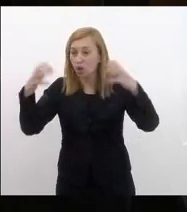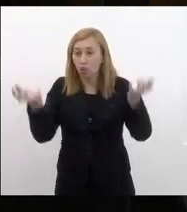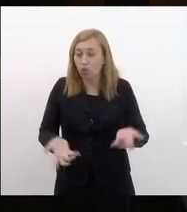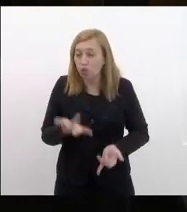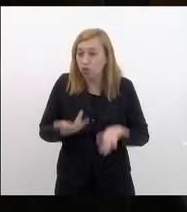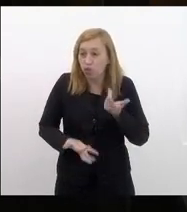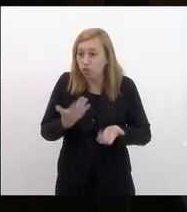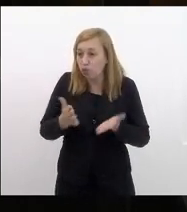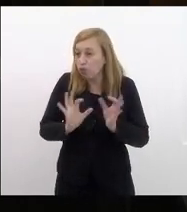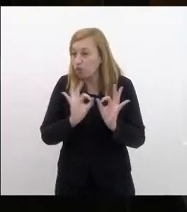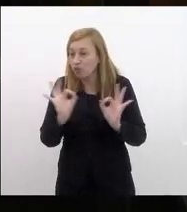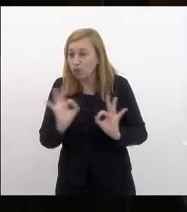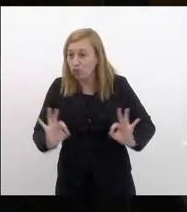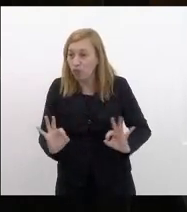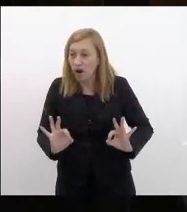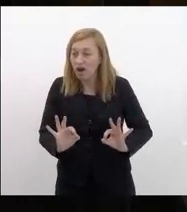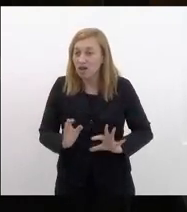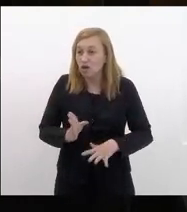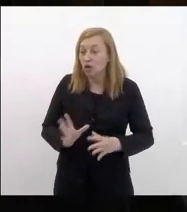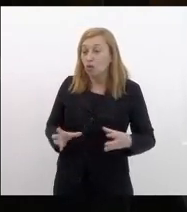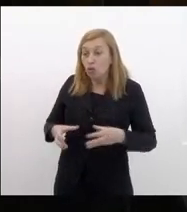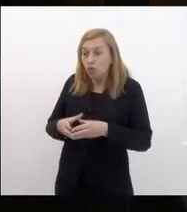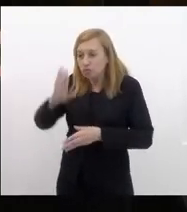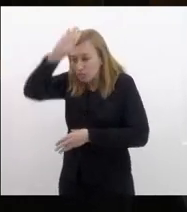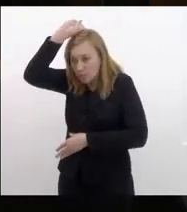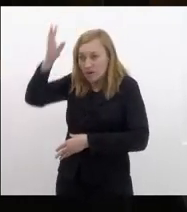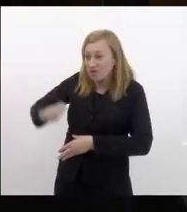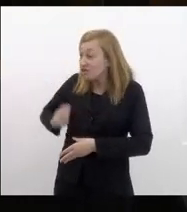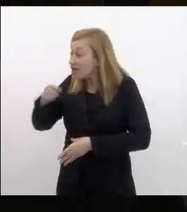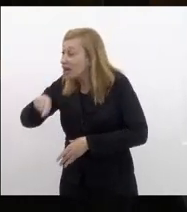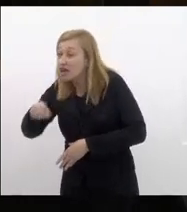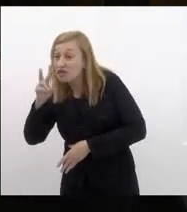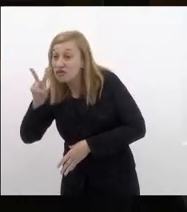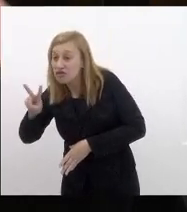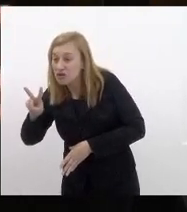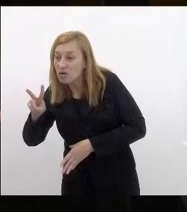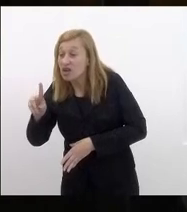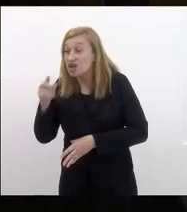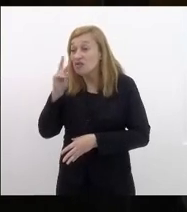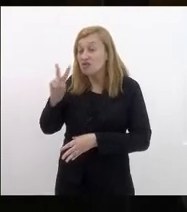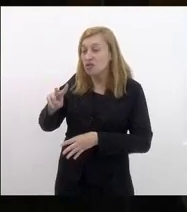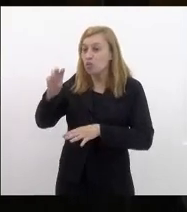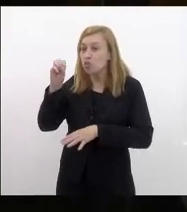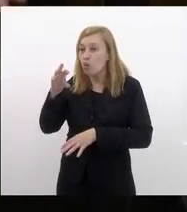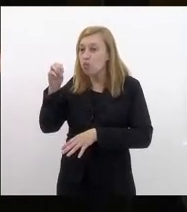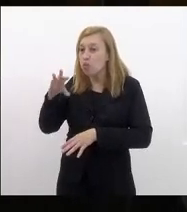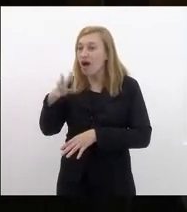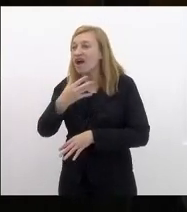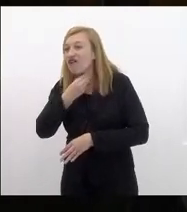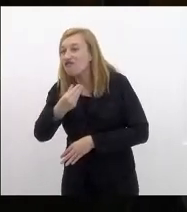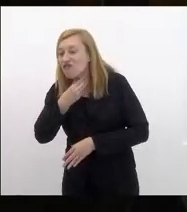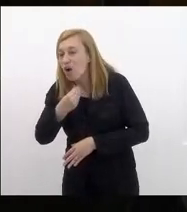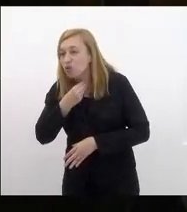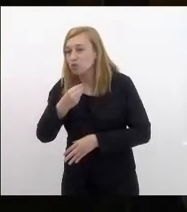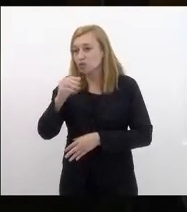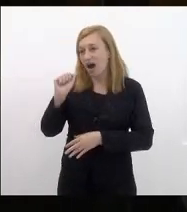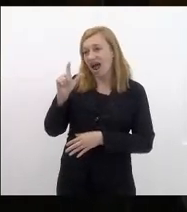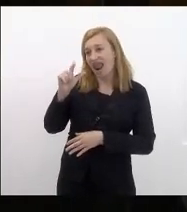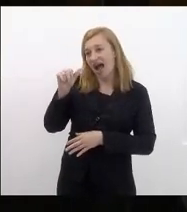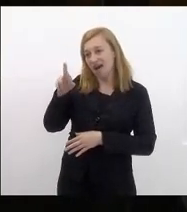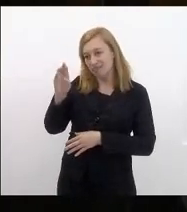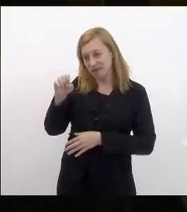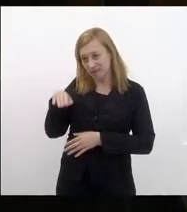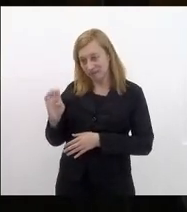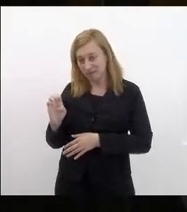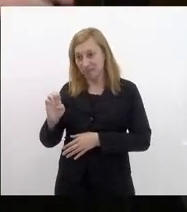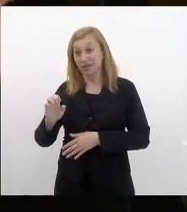corpo de bombeiros aqui o alarme nosso contra incêndios e acabou né interrompendo meu discurso a minha fala né e